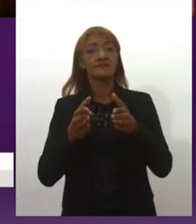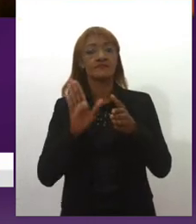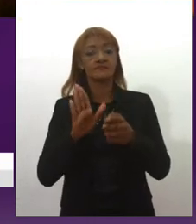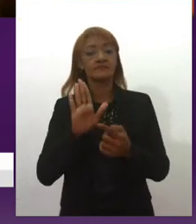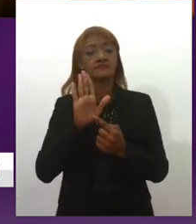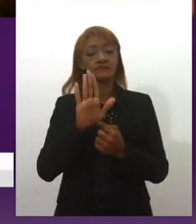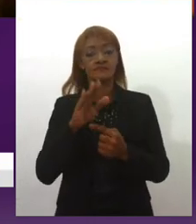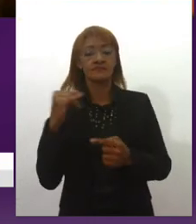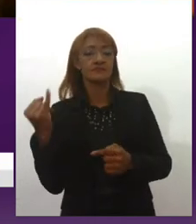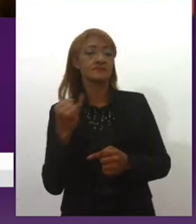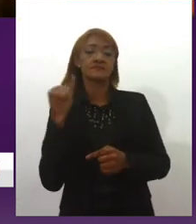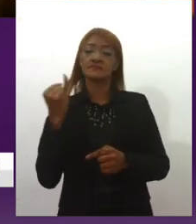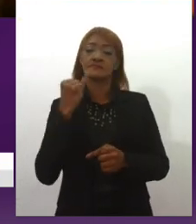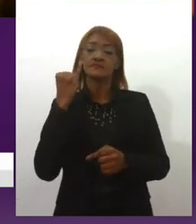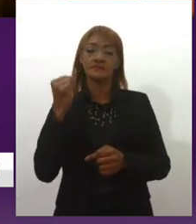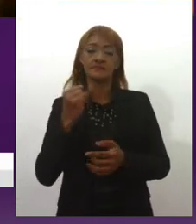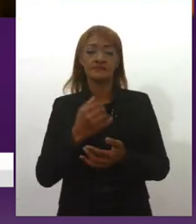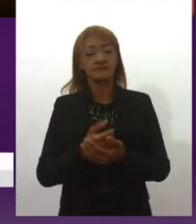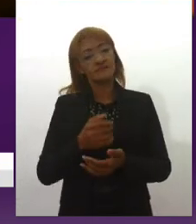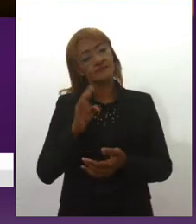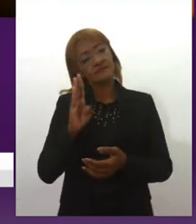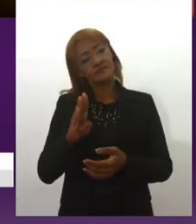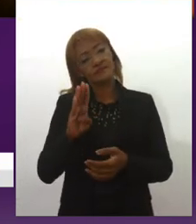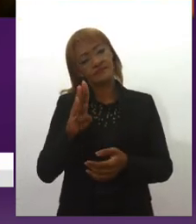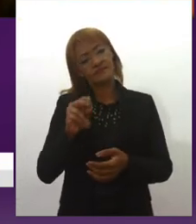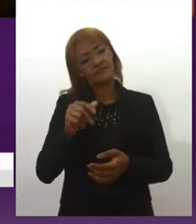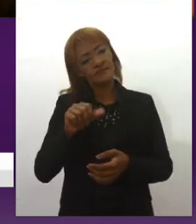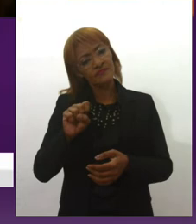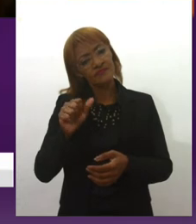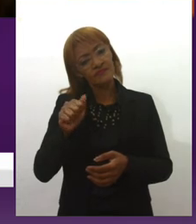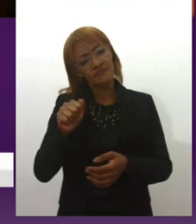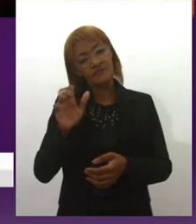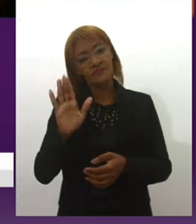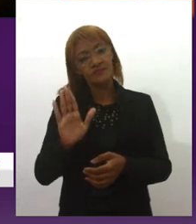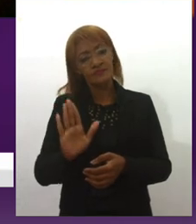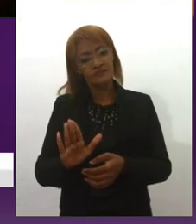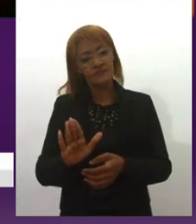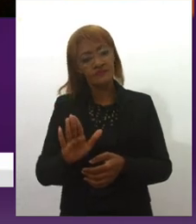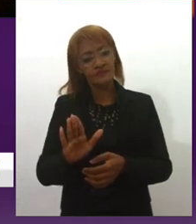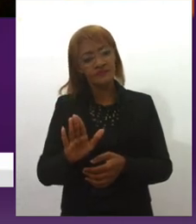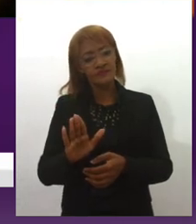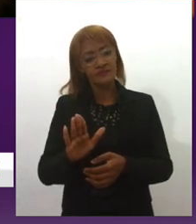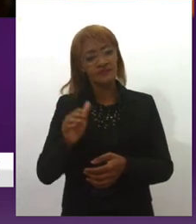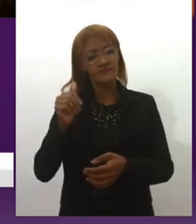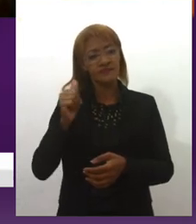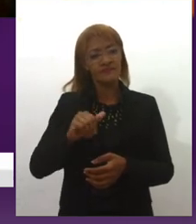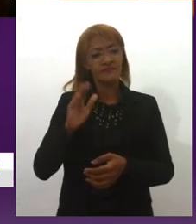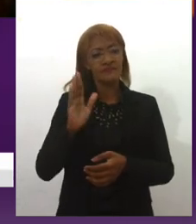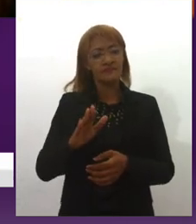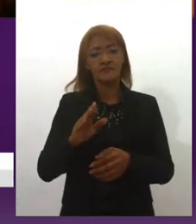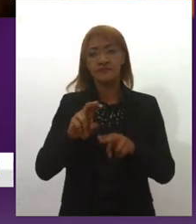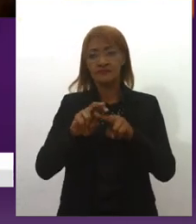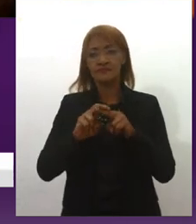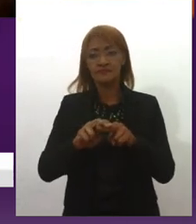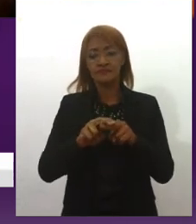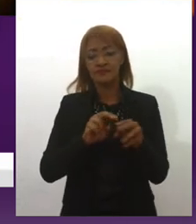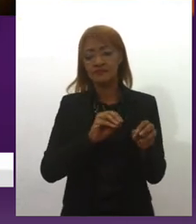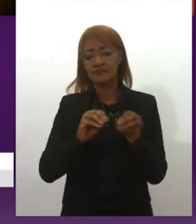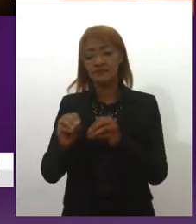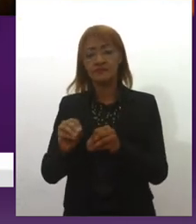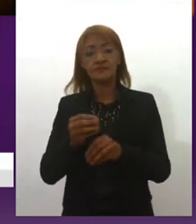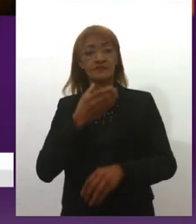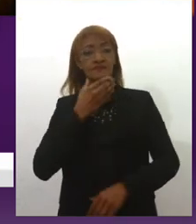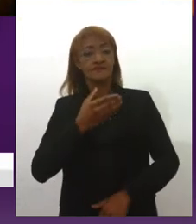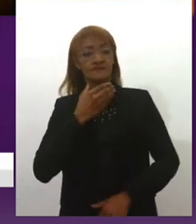porque lá em Viena, acabou abrindo e fechando várias vezes, e aí acabou que esse curso foi retardado para o final do ano. E aí